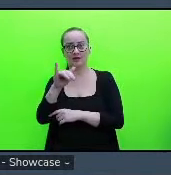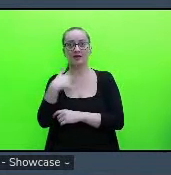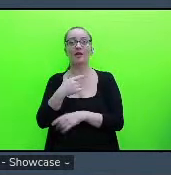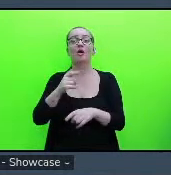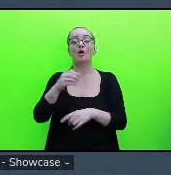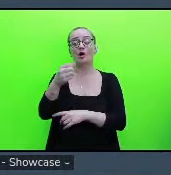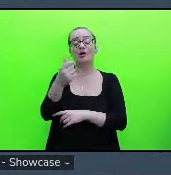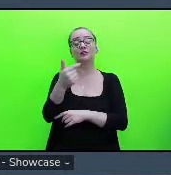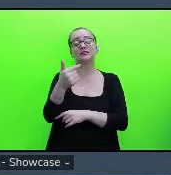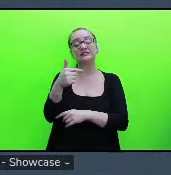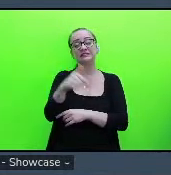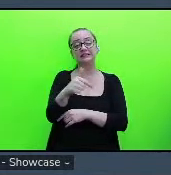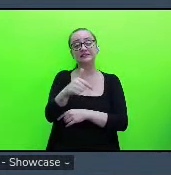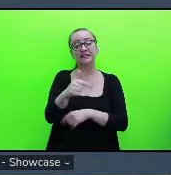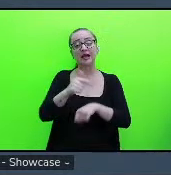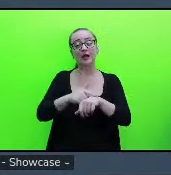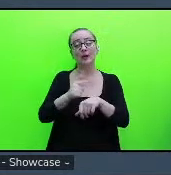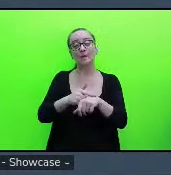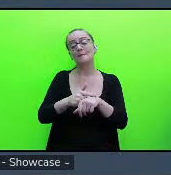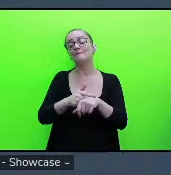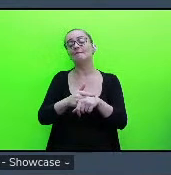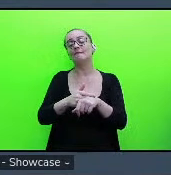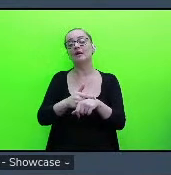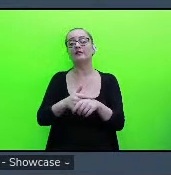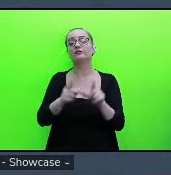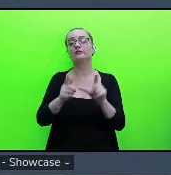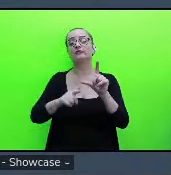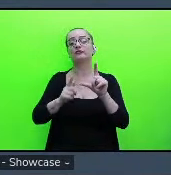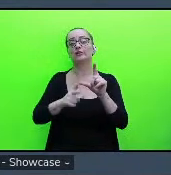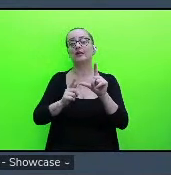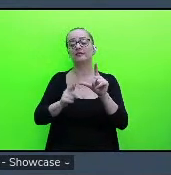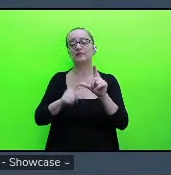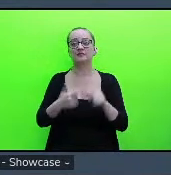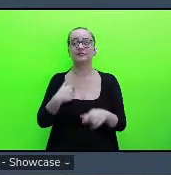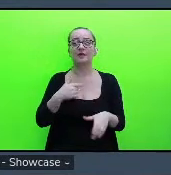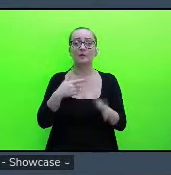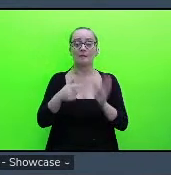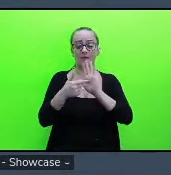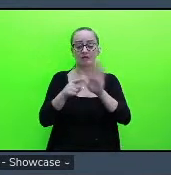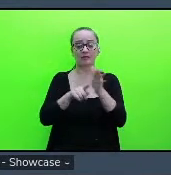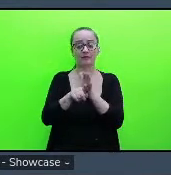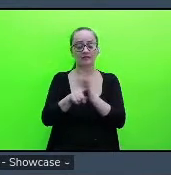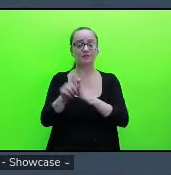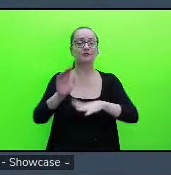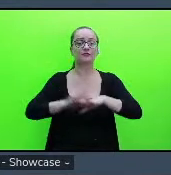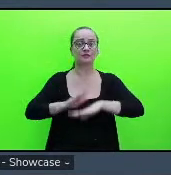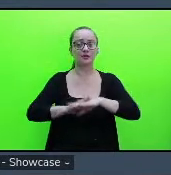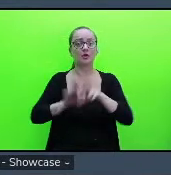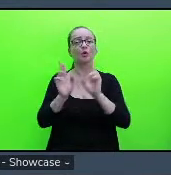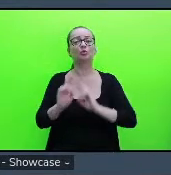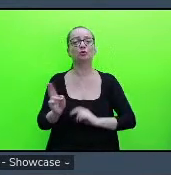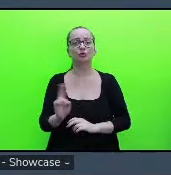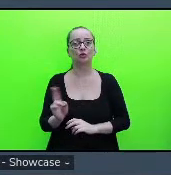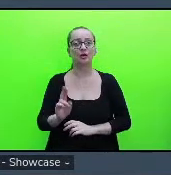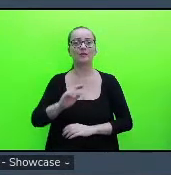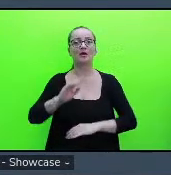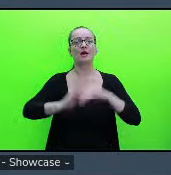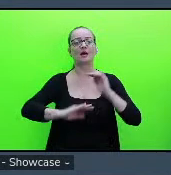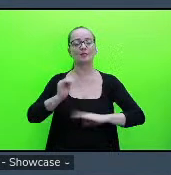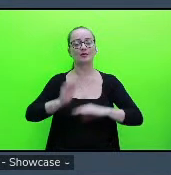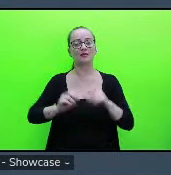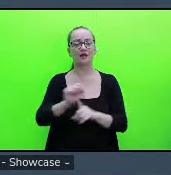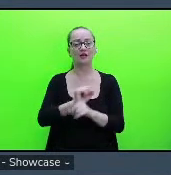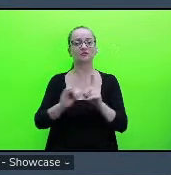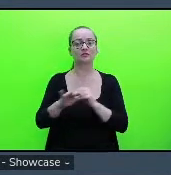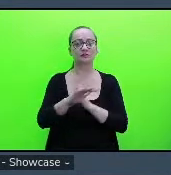letras. Eu vou apresentar aqui para vocês uma pesquisa que a gente fez, que se chama Habilidades Sociais,